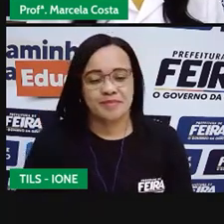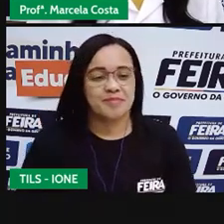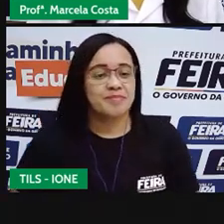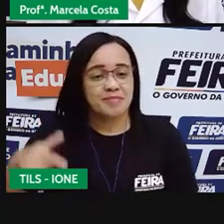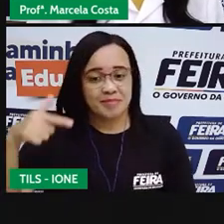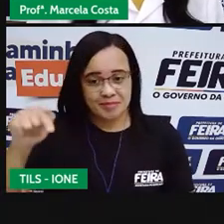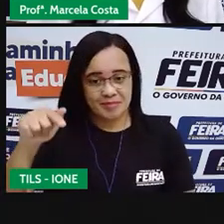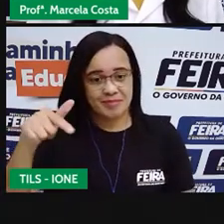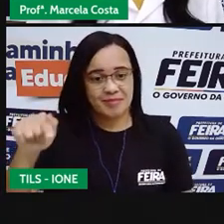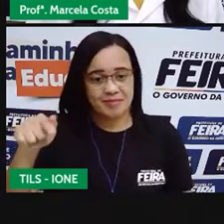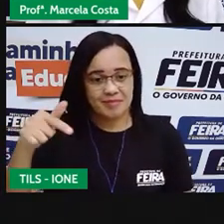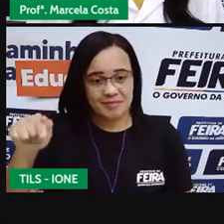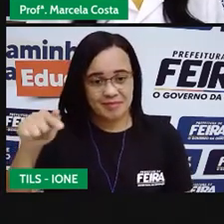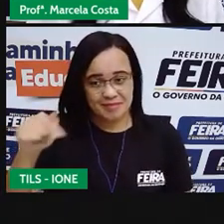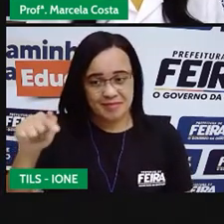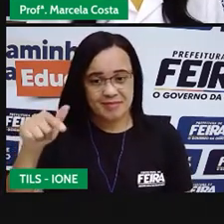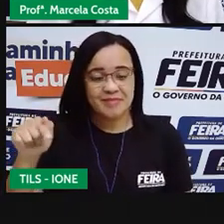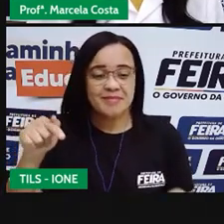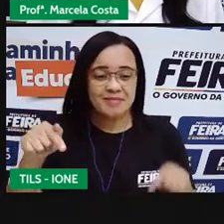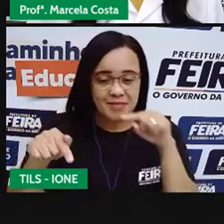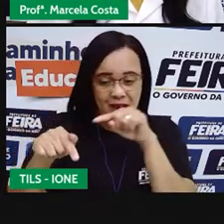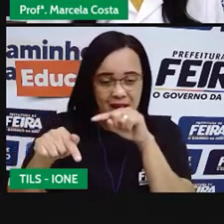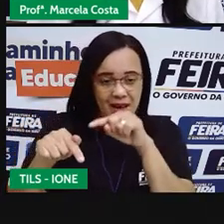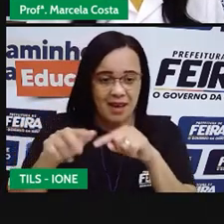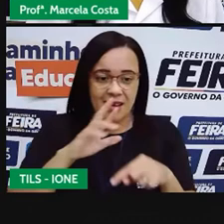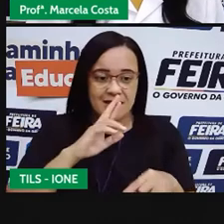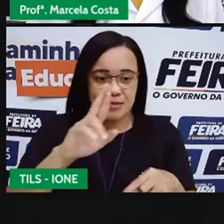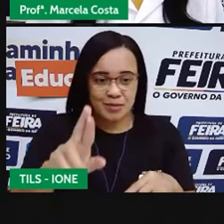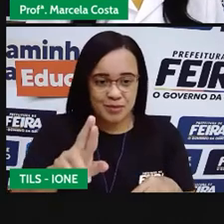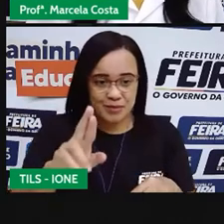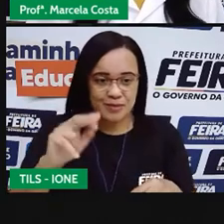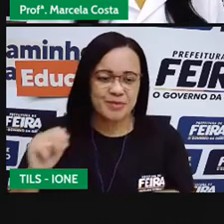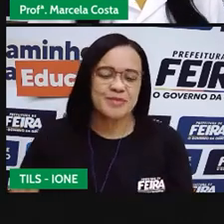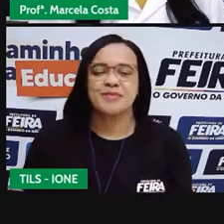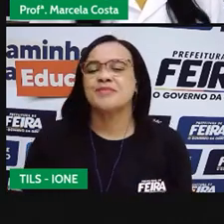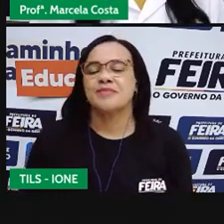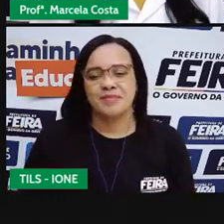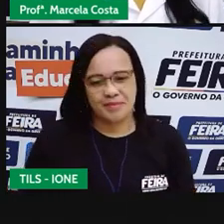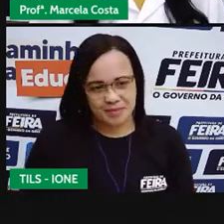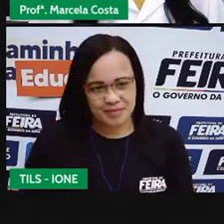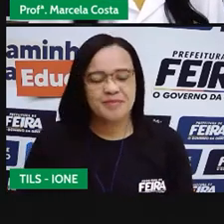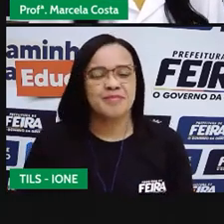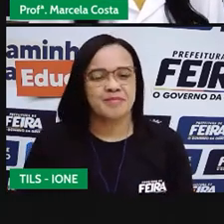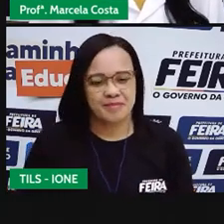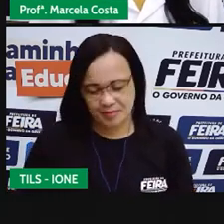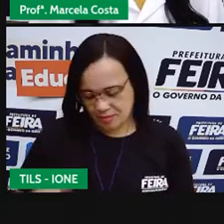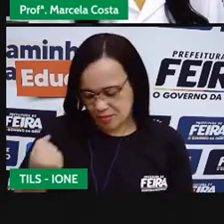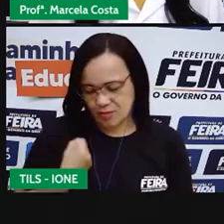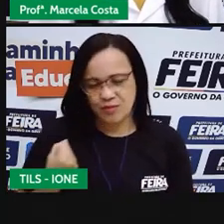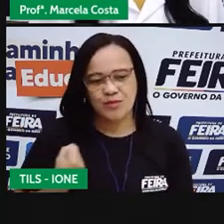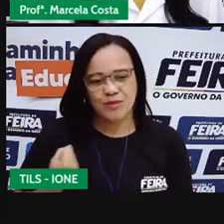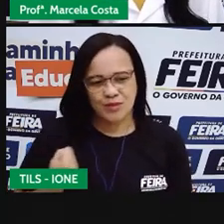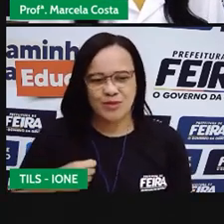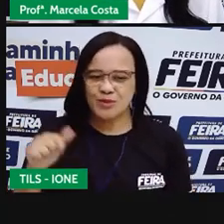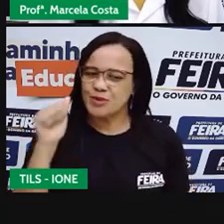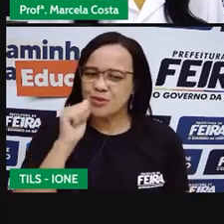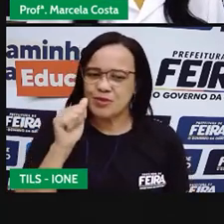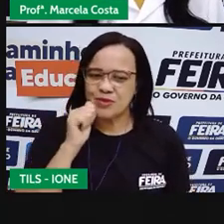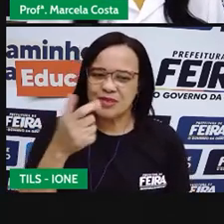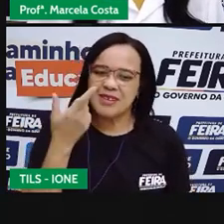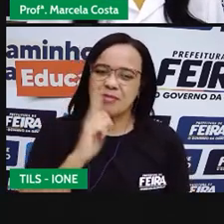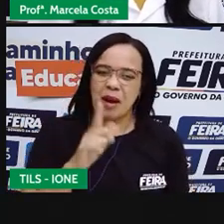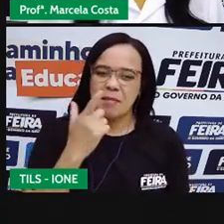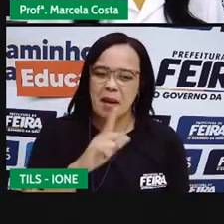17 então esse foi o resultado dos números dos foram pescados pela valentina